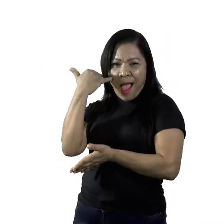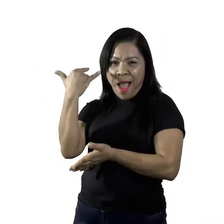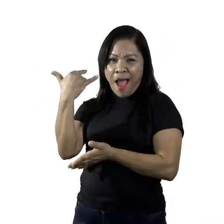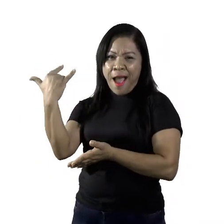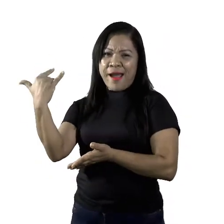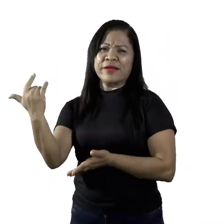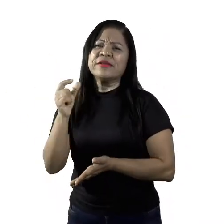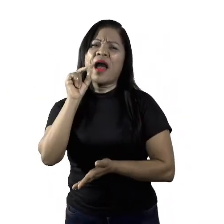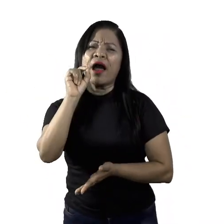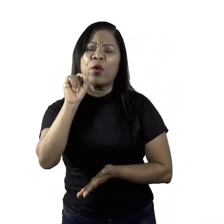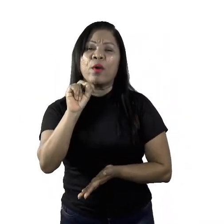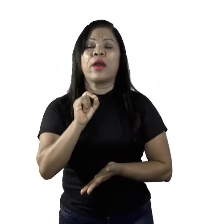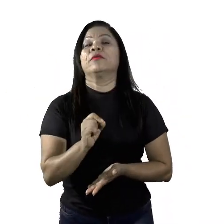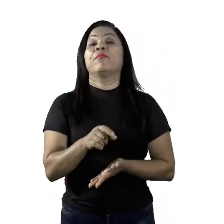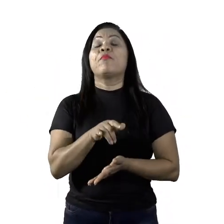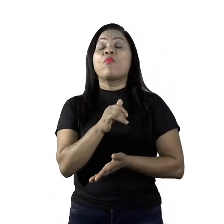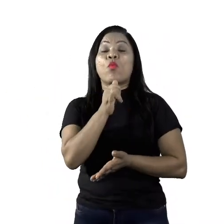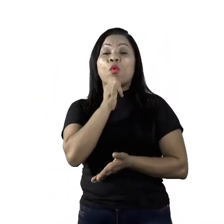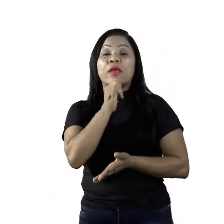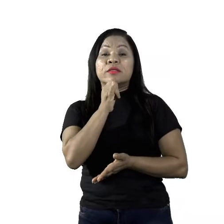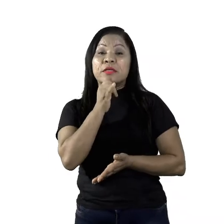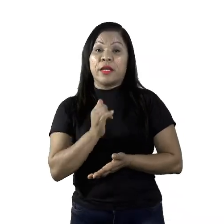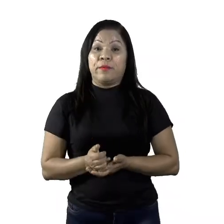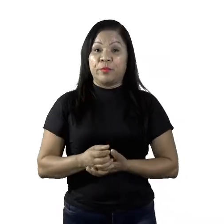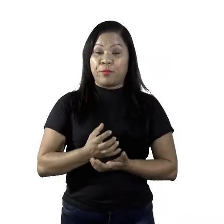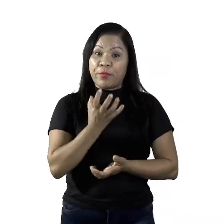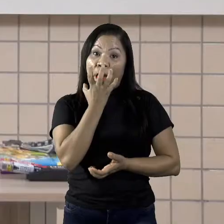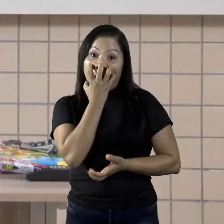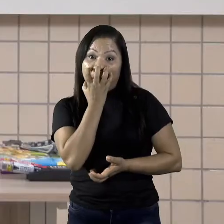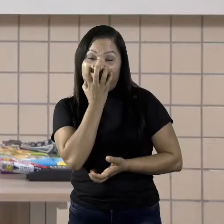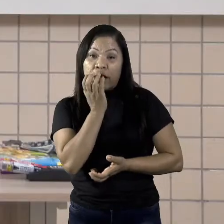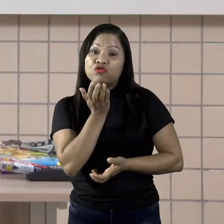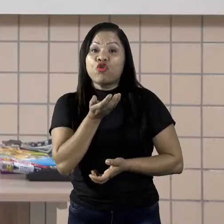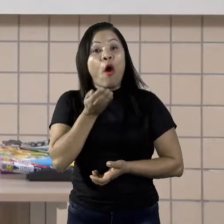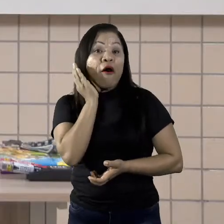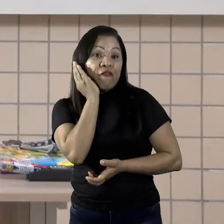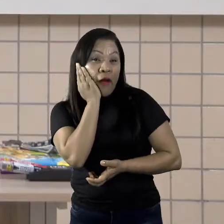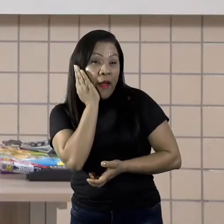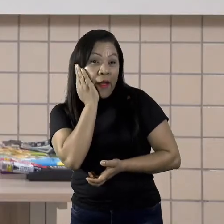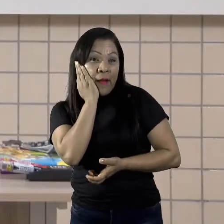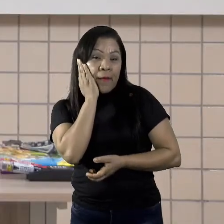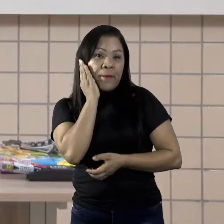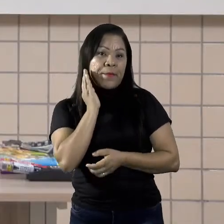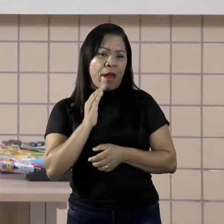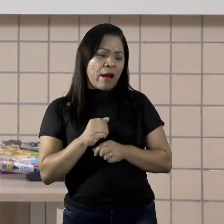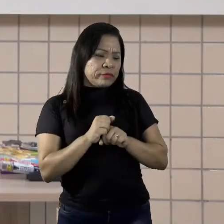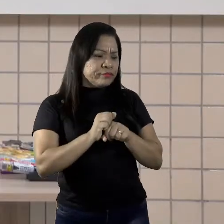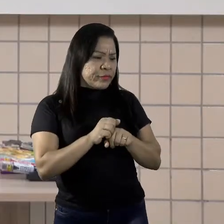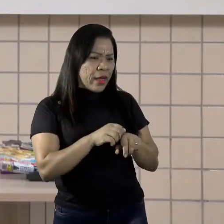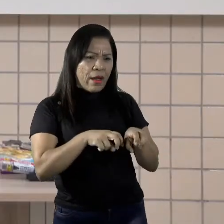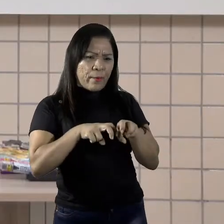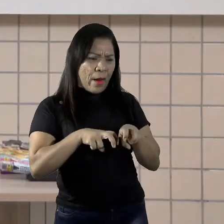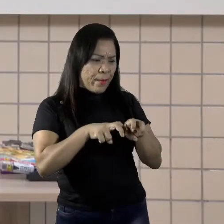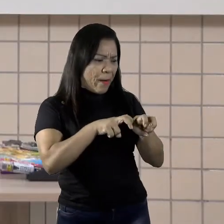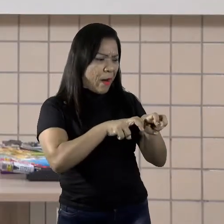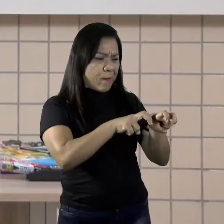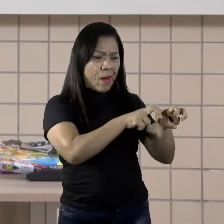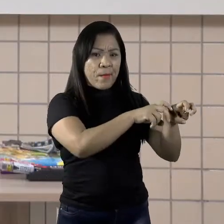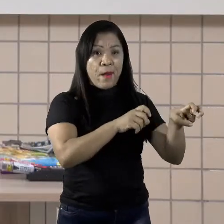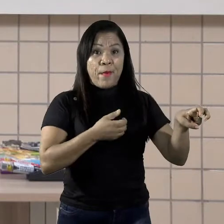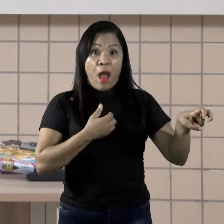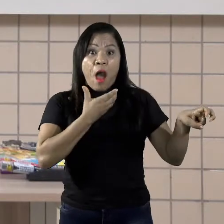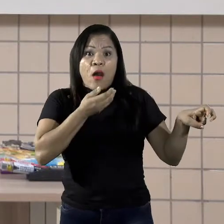monte de cachorro atrás, isso nada mais é pelo fato que ela está no cio. E esse odor atrai diversos